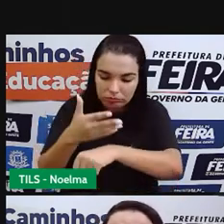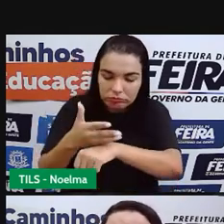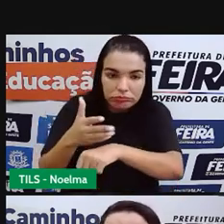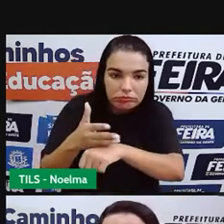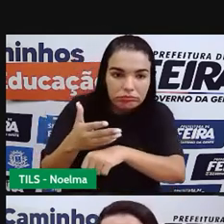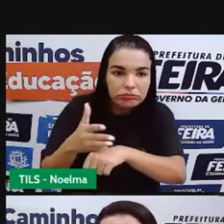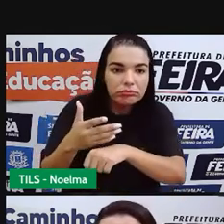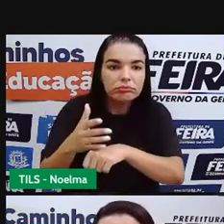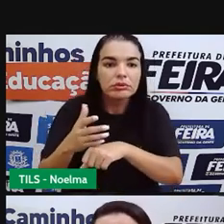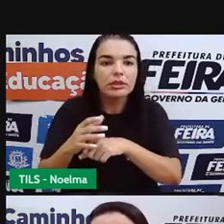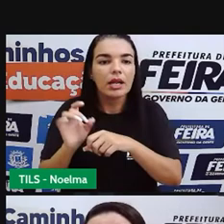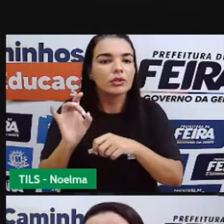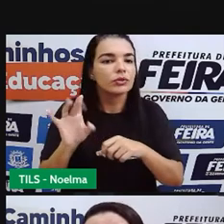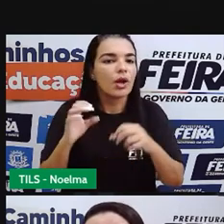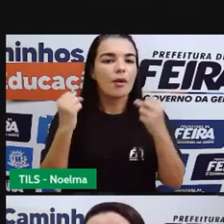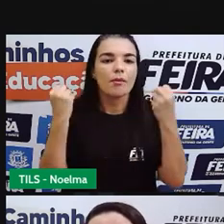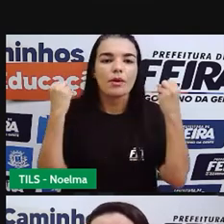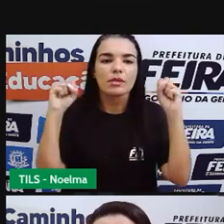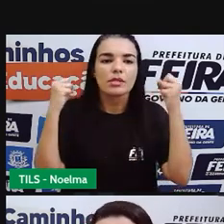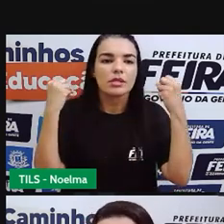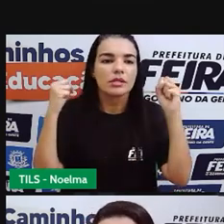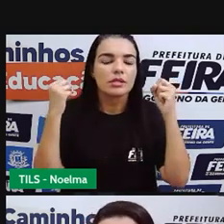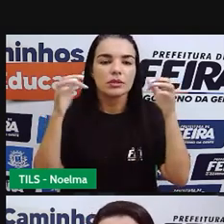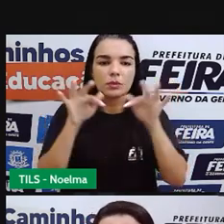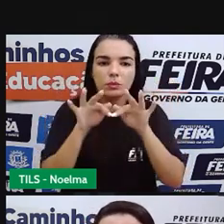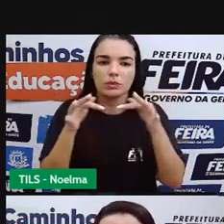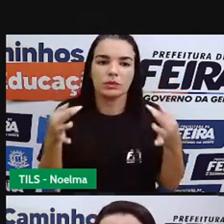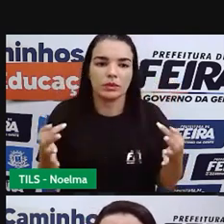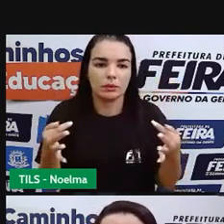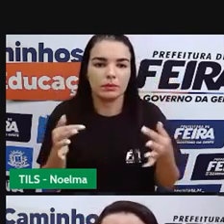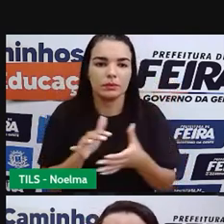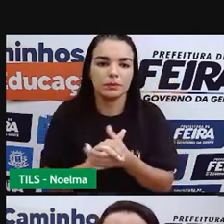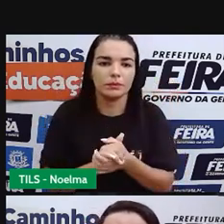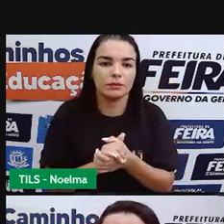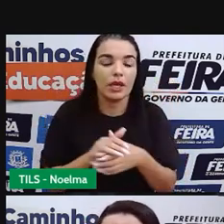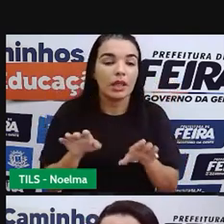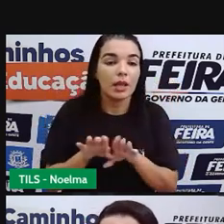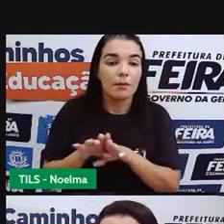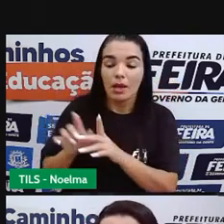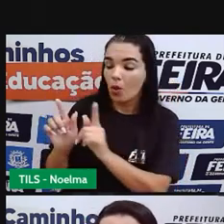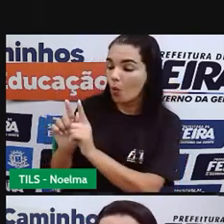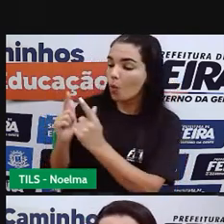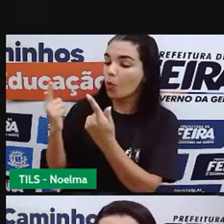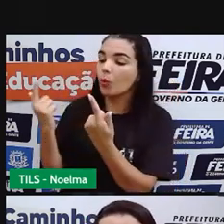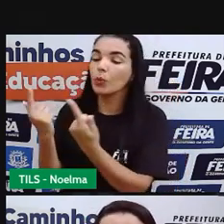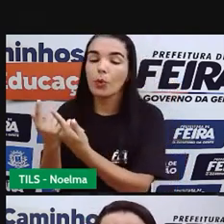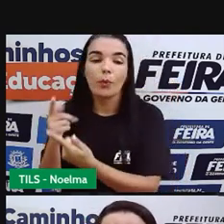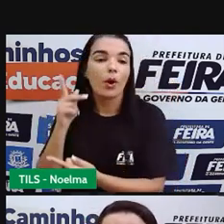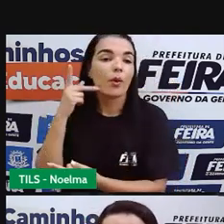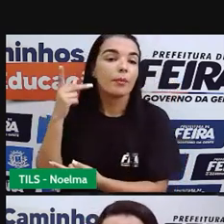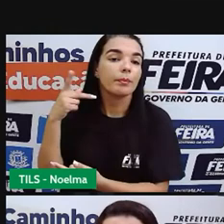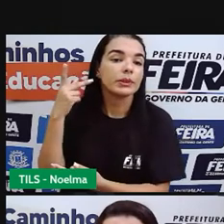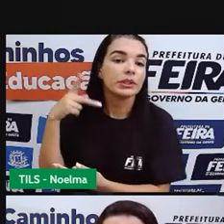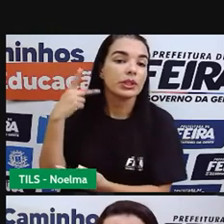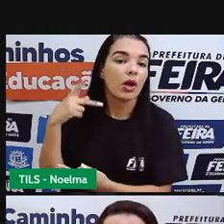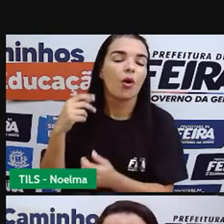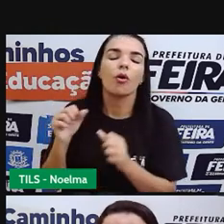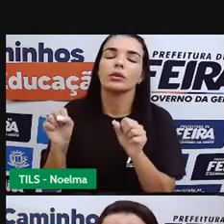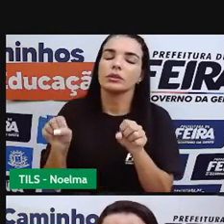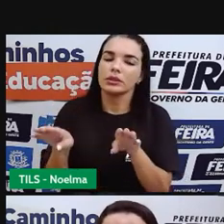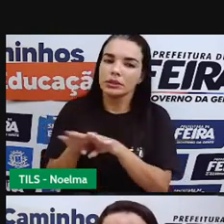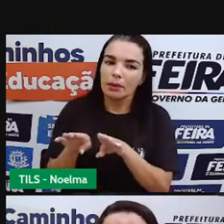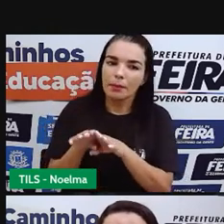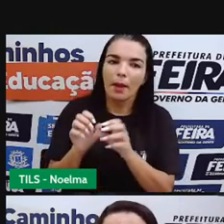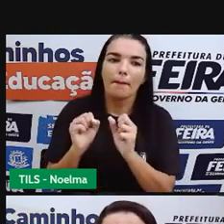para o seu bem-estar e para a saúde do corpo. As terapias em grupos ou individuais são benéficas também,